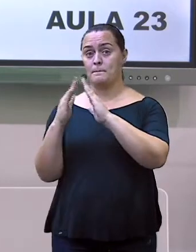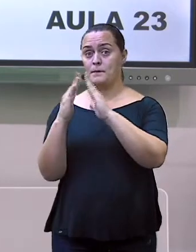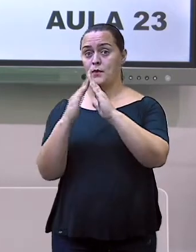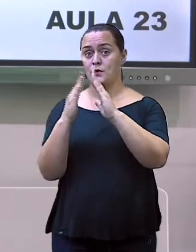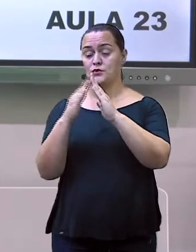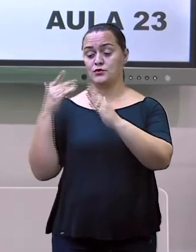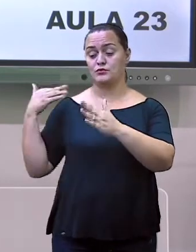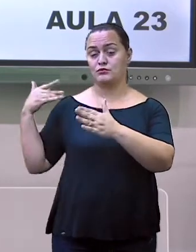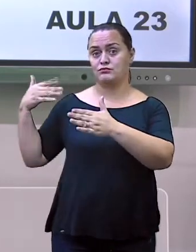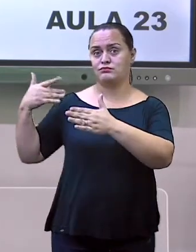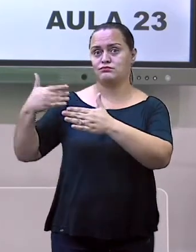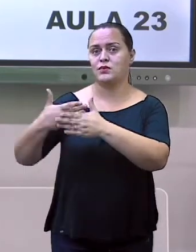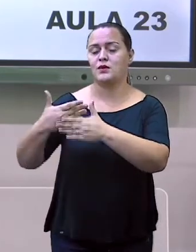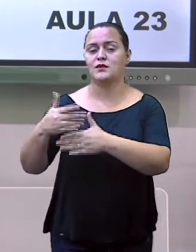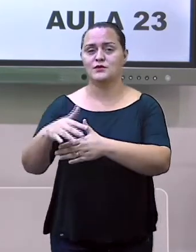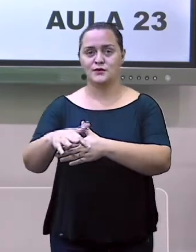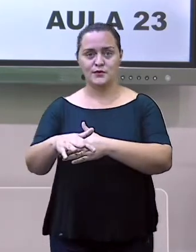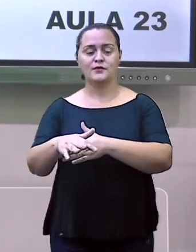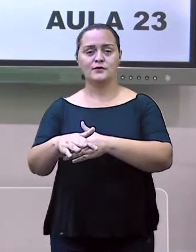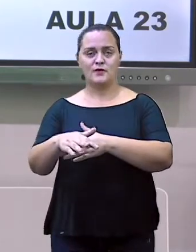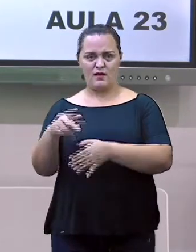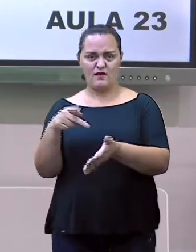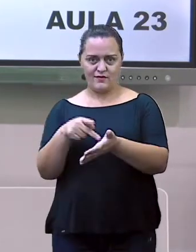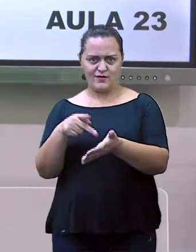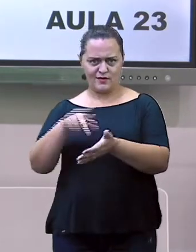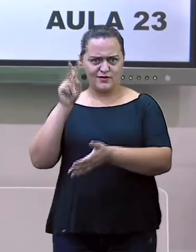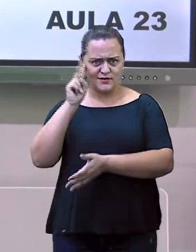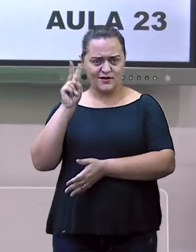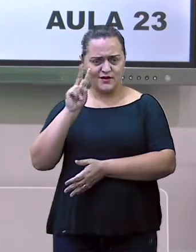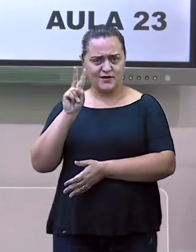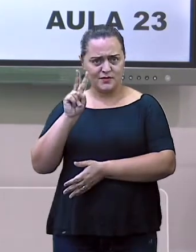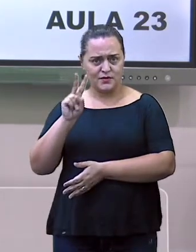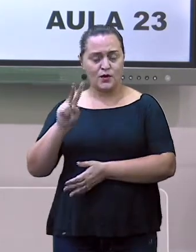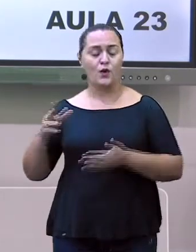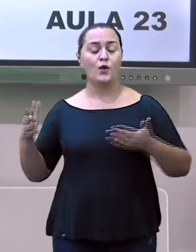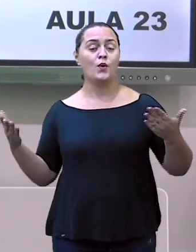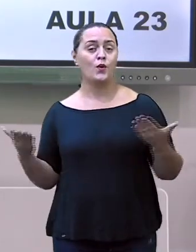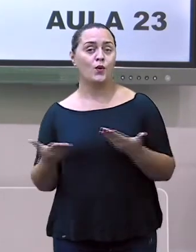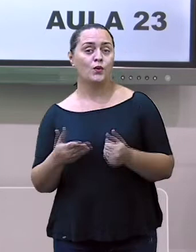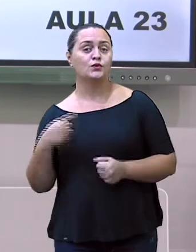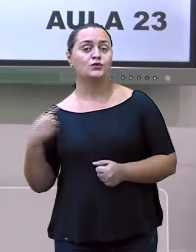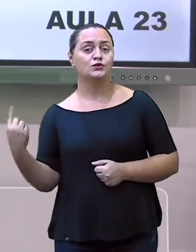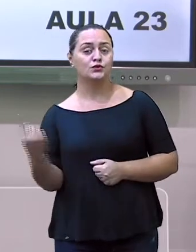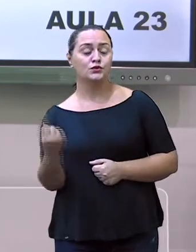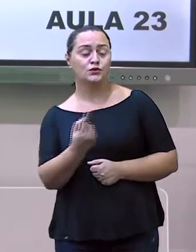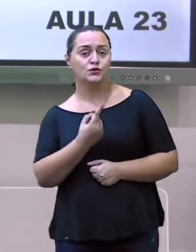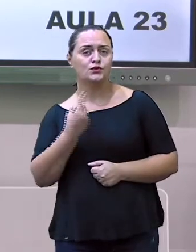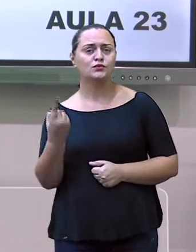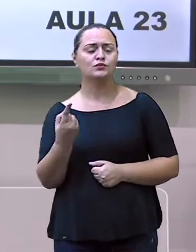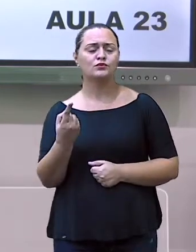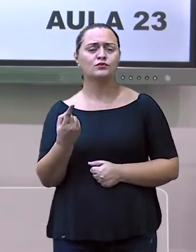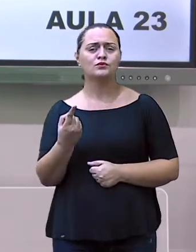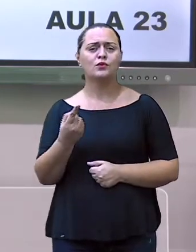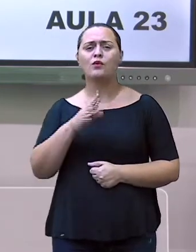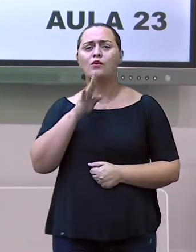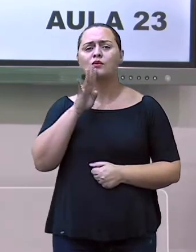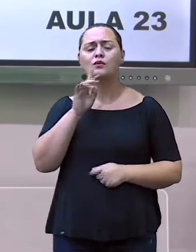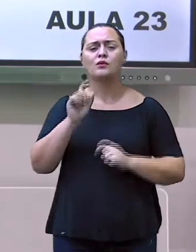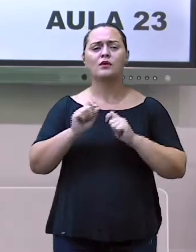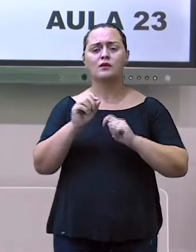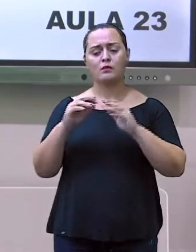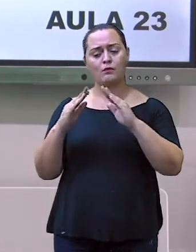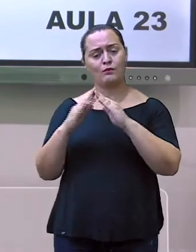Hoje, nós vamos falar sobre a moradia com história. Quais são as moradias atualmente? As